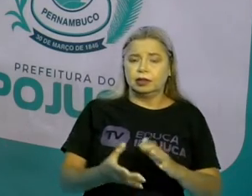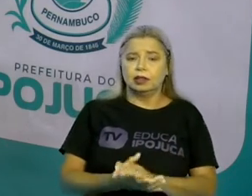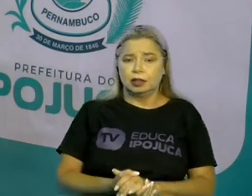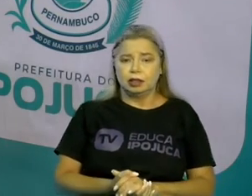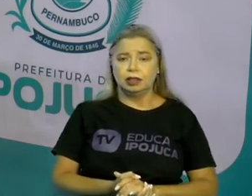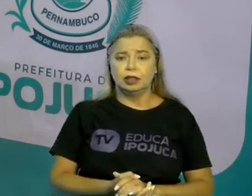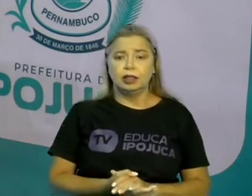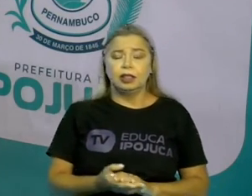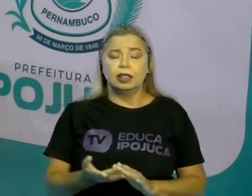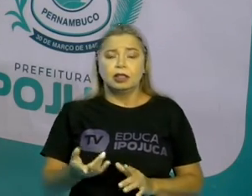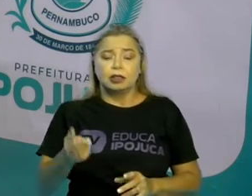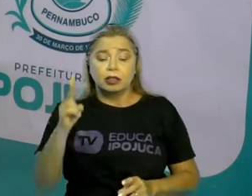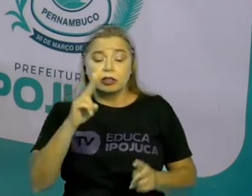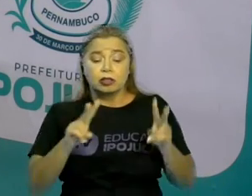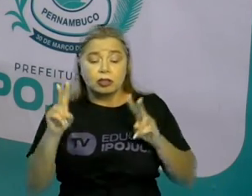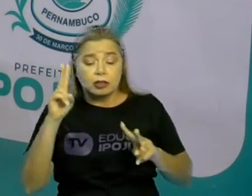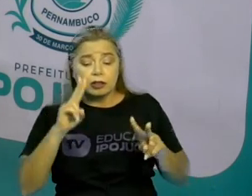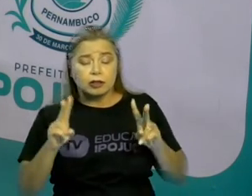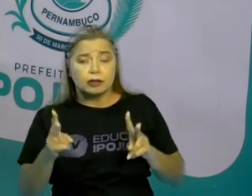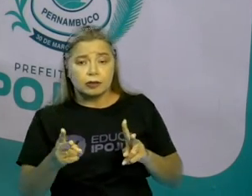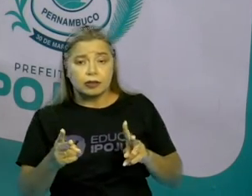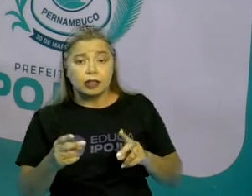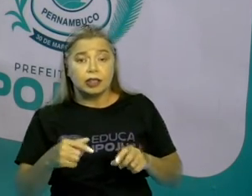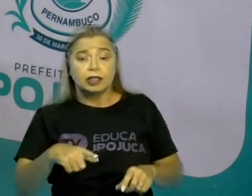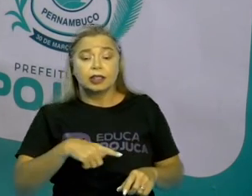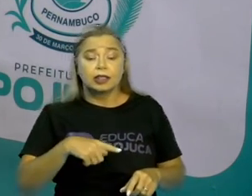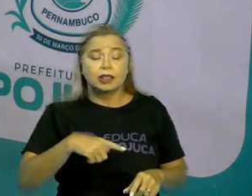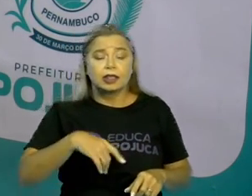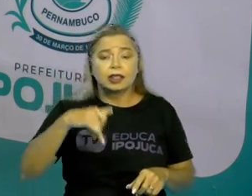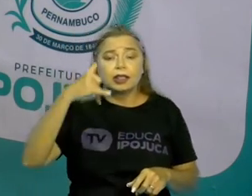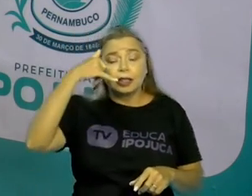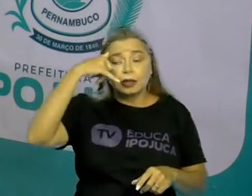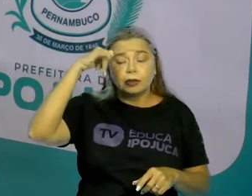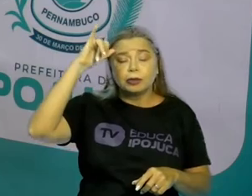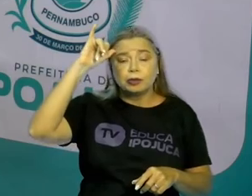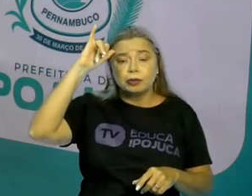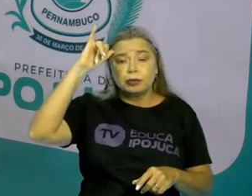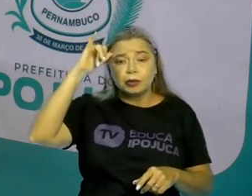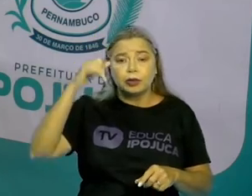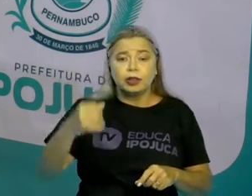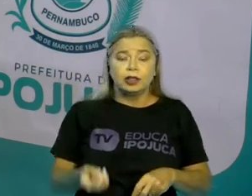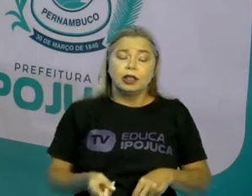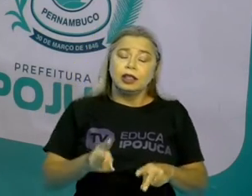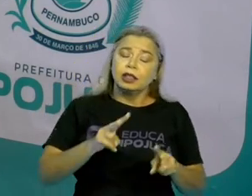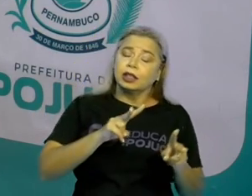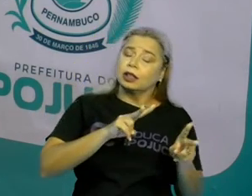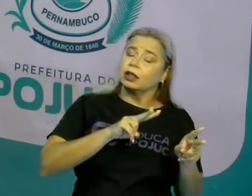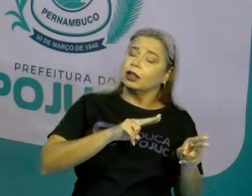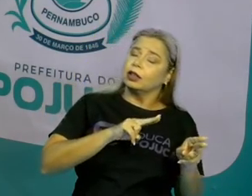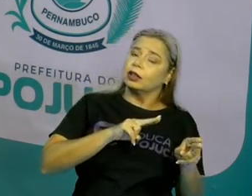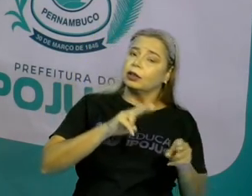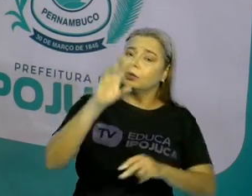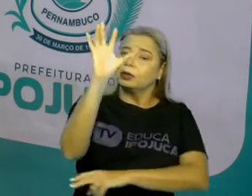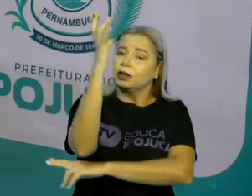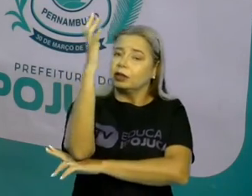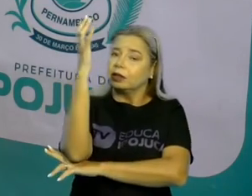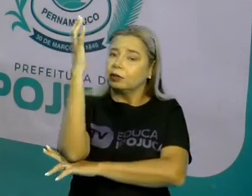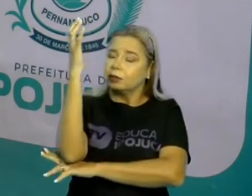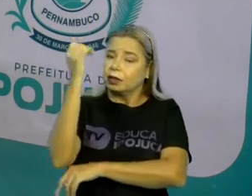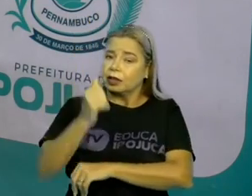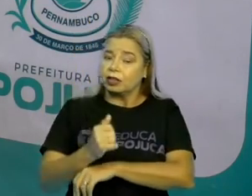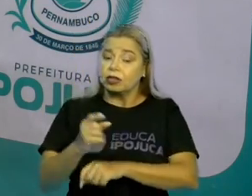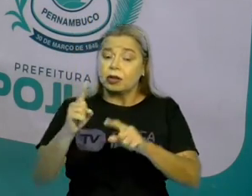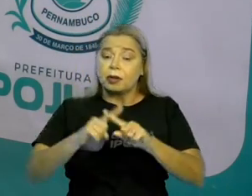que, é o momento em que o boi fica deitado debaixo do juazeiro, e o tempo que as formigas, por persistência, o